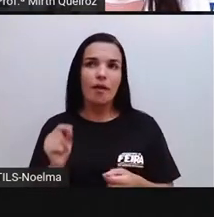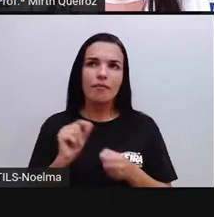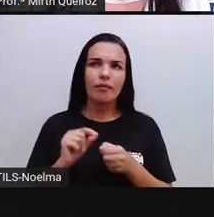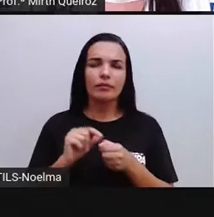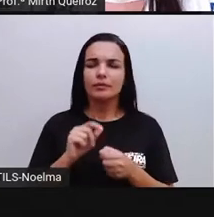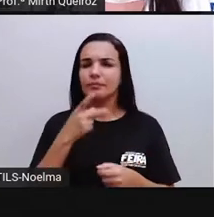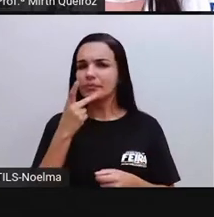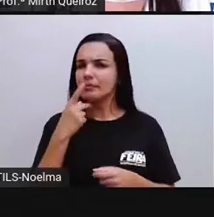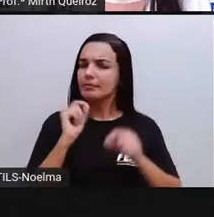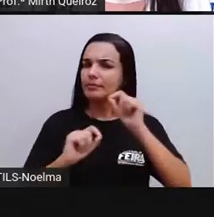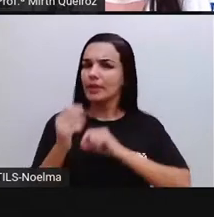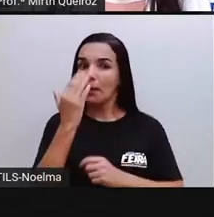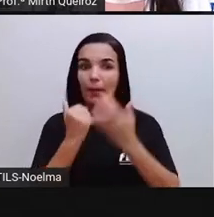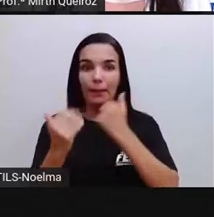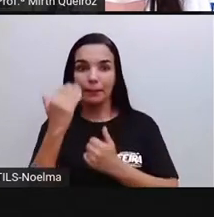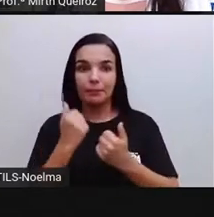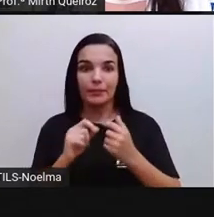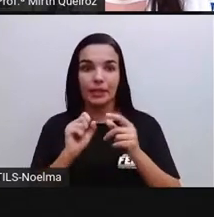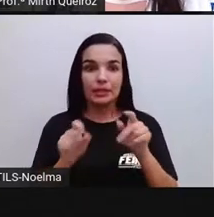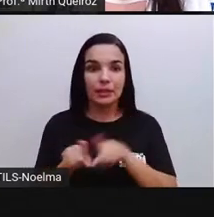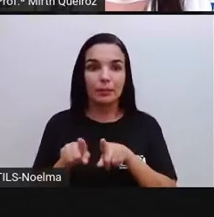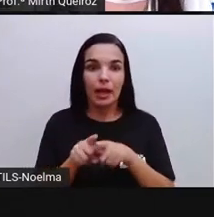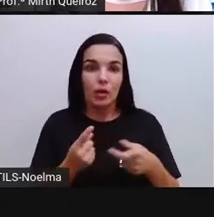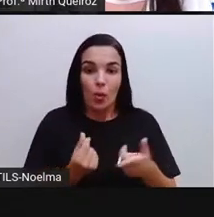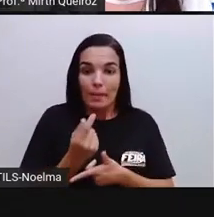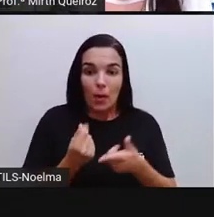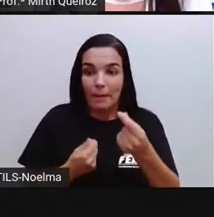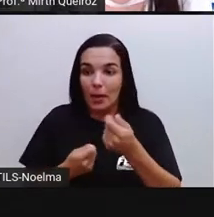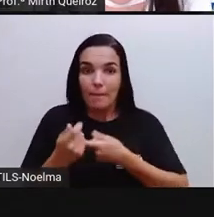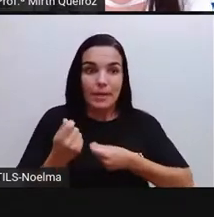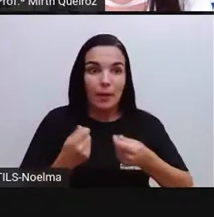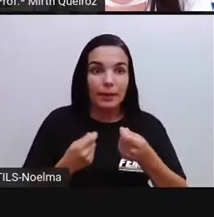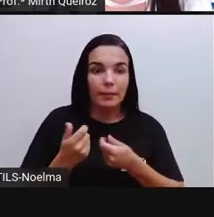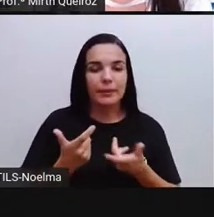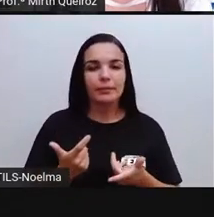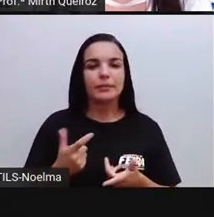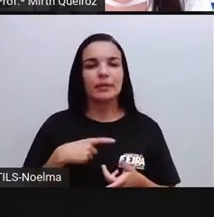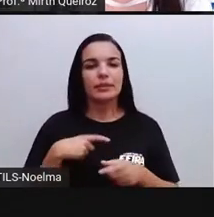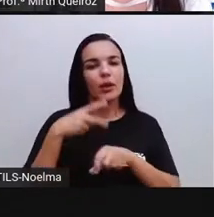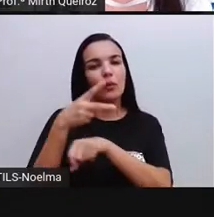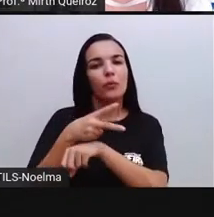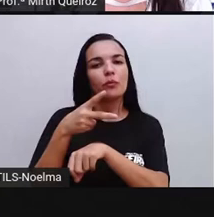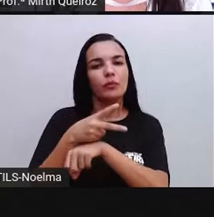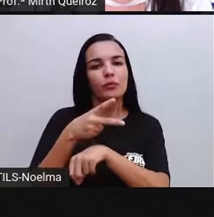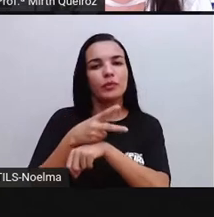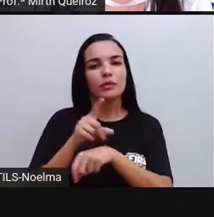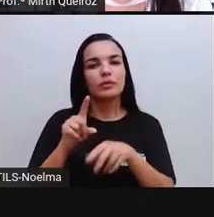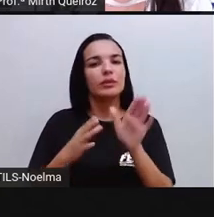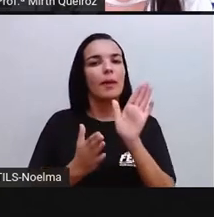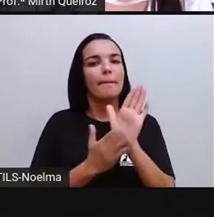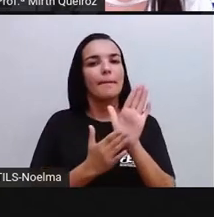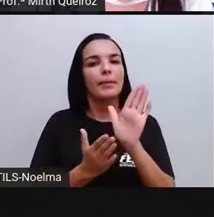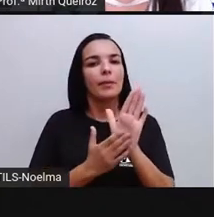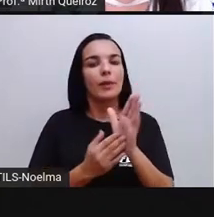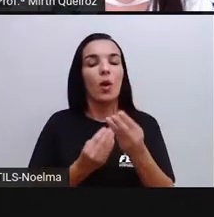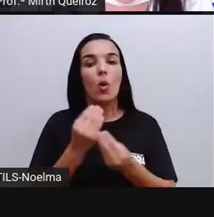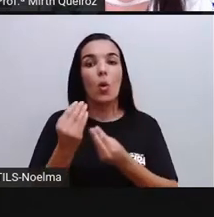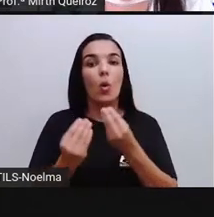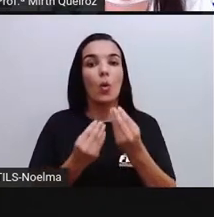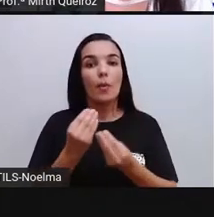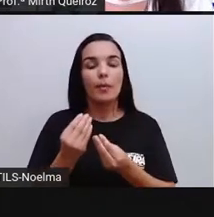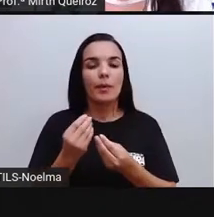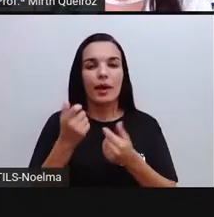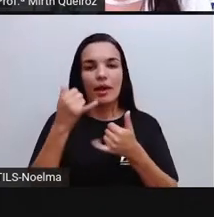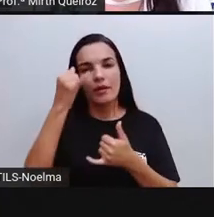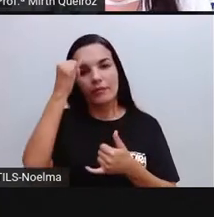consumismo, eu trouxe aqui para vocês um vídeo, né, que é uma propaganda sobre o consumismo